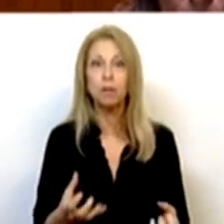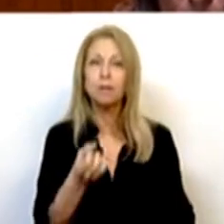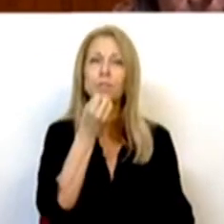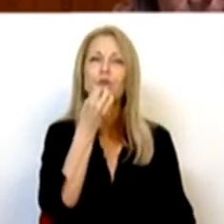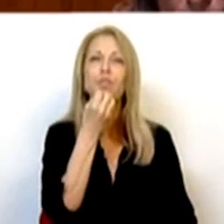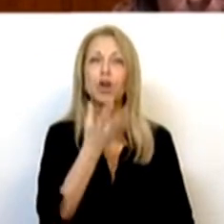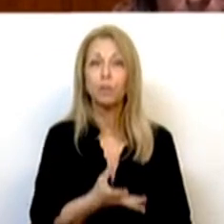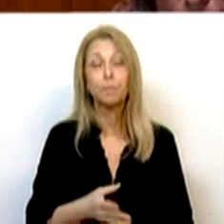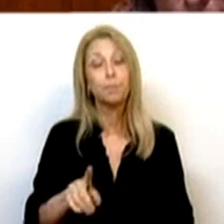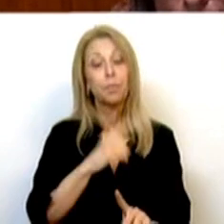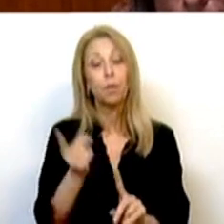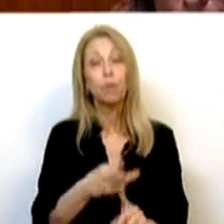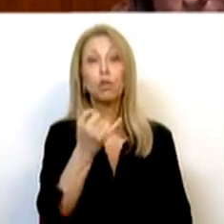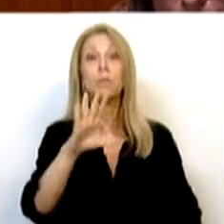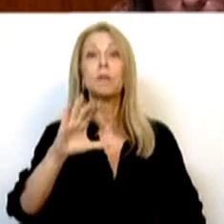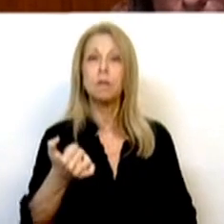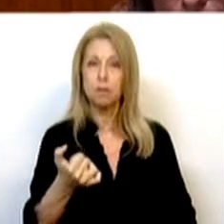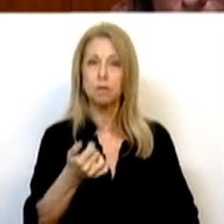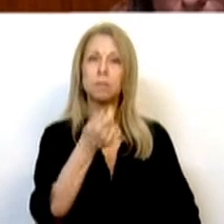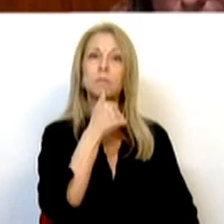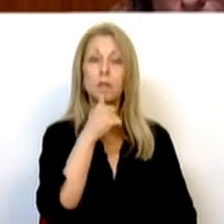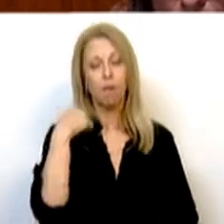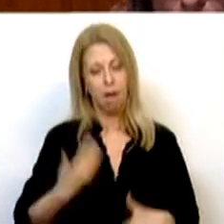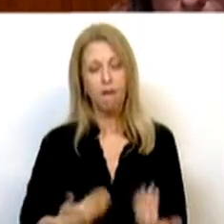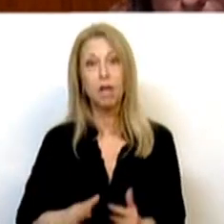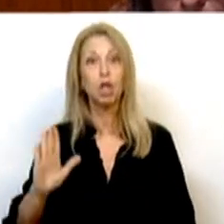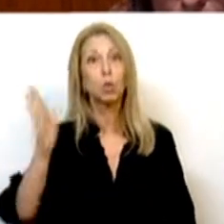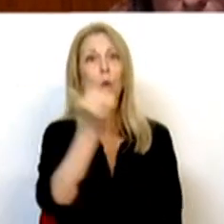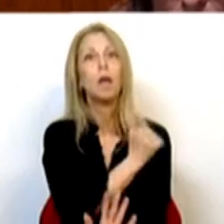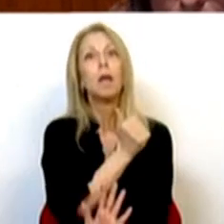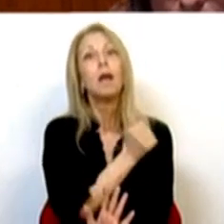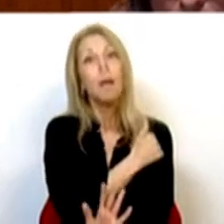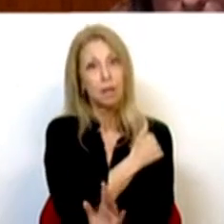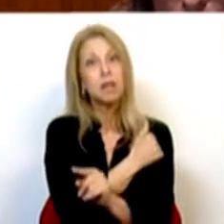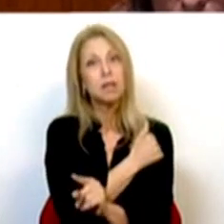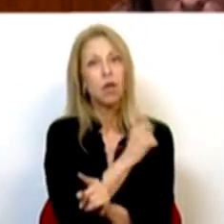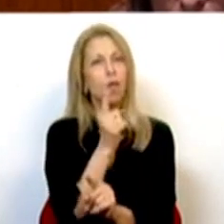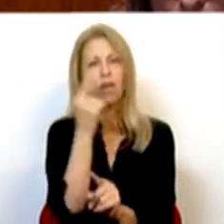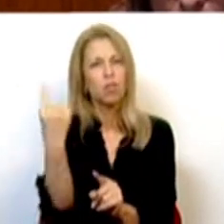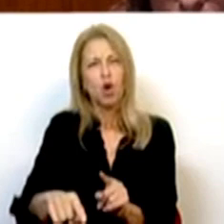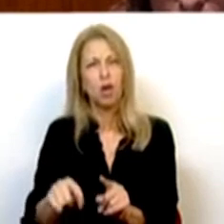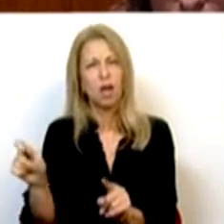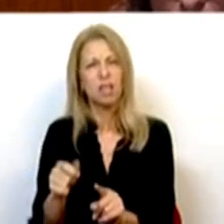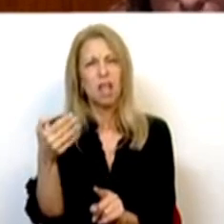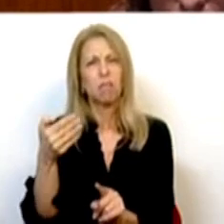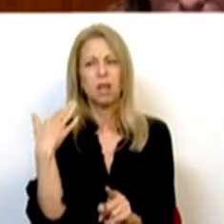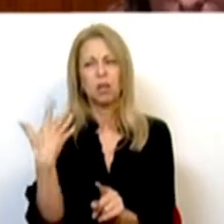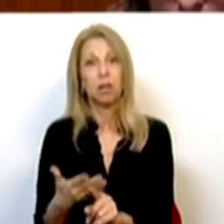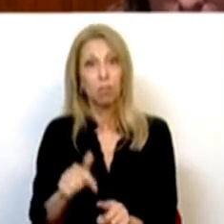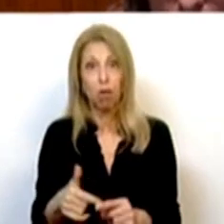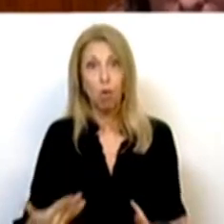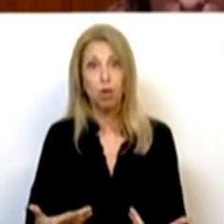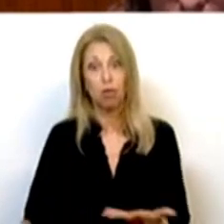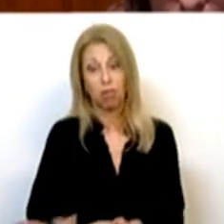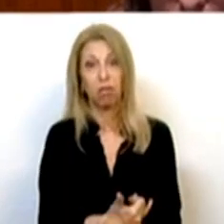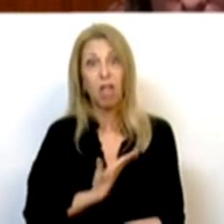bem, que em 2015 decidimos avançar com a prioridade da habitação e não só há sete meses para hoje podemos estar a fazer este debate com dados,